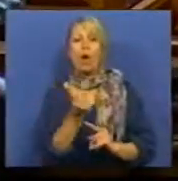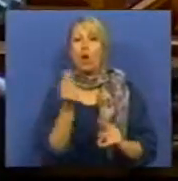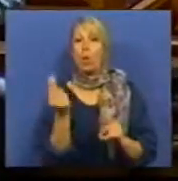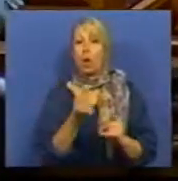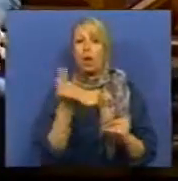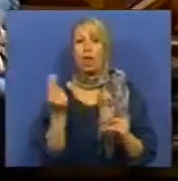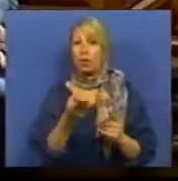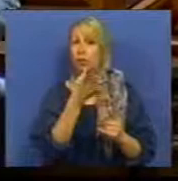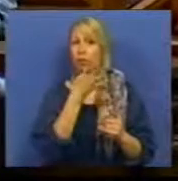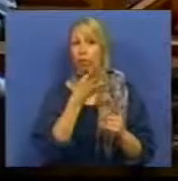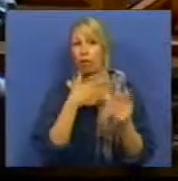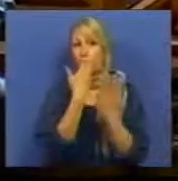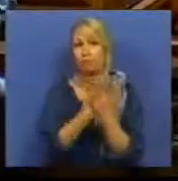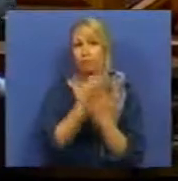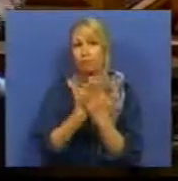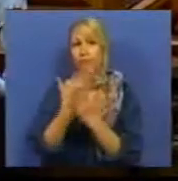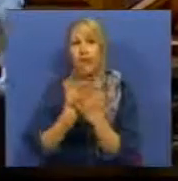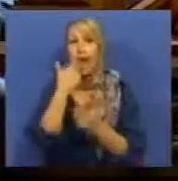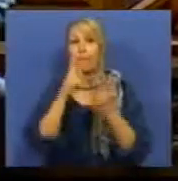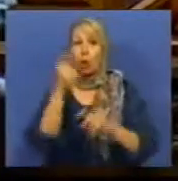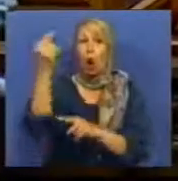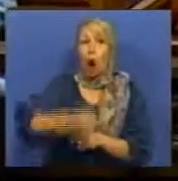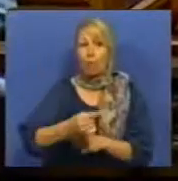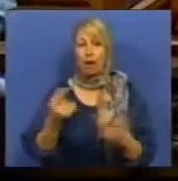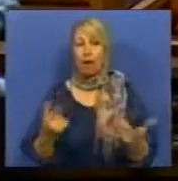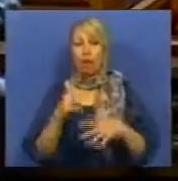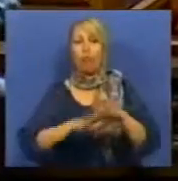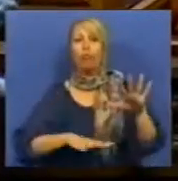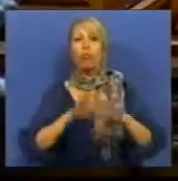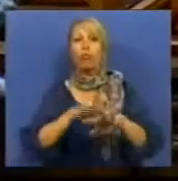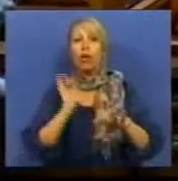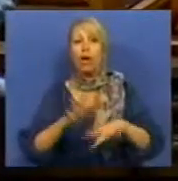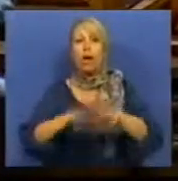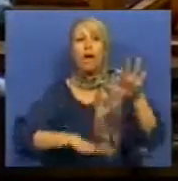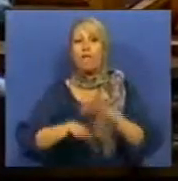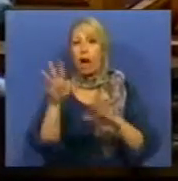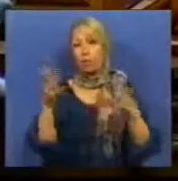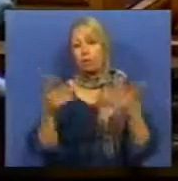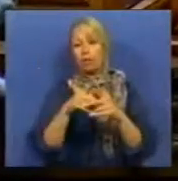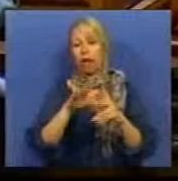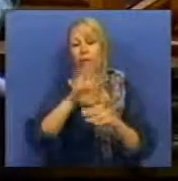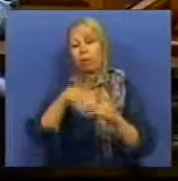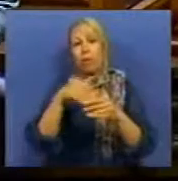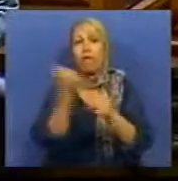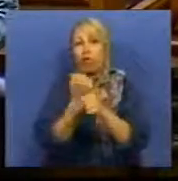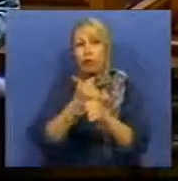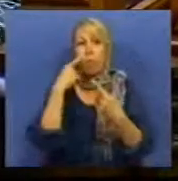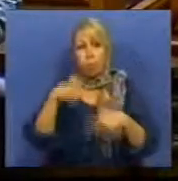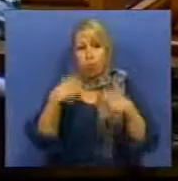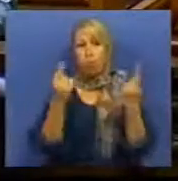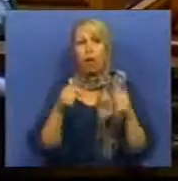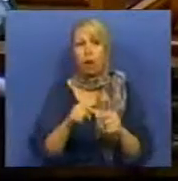declarantes, de pessoas que estão obrigadas, em razão da titularidade de certos cargos públicos, em